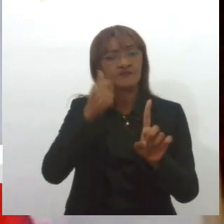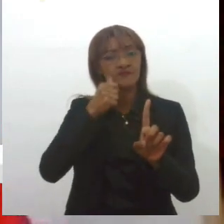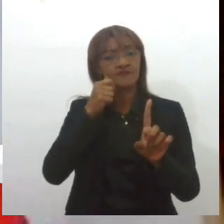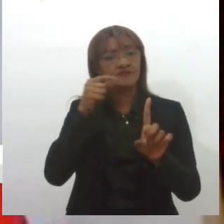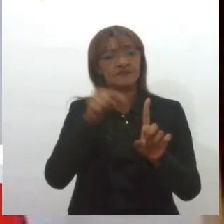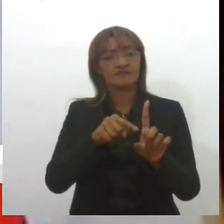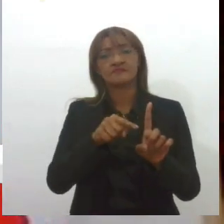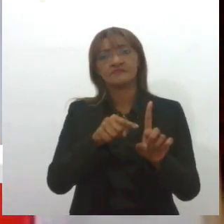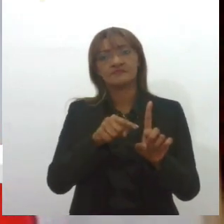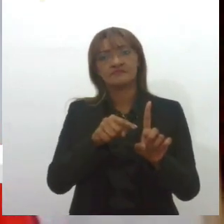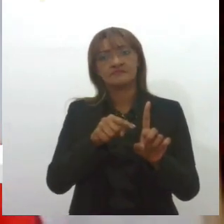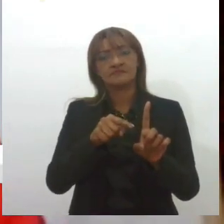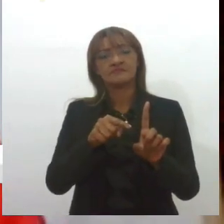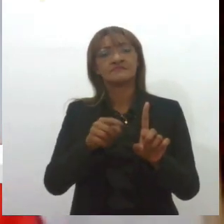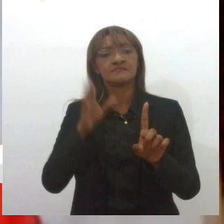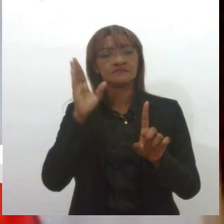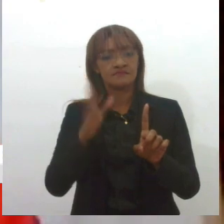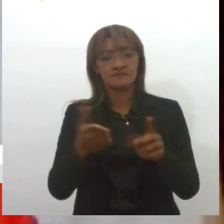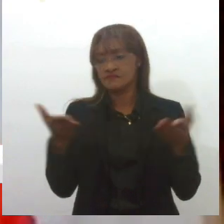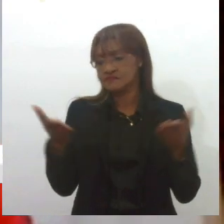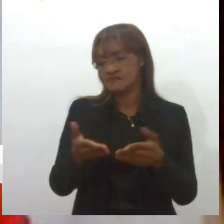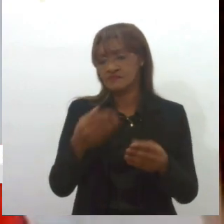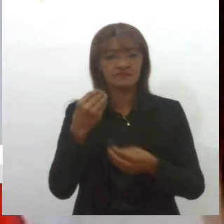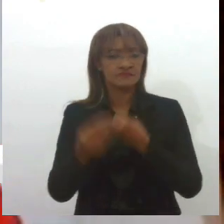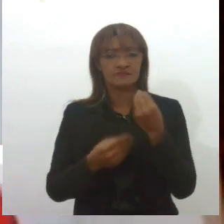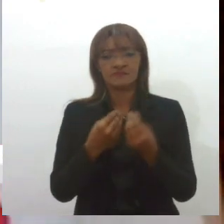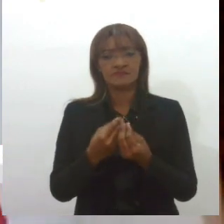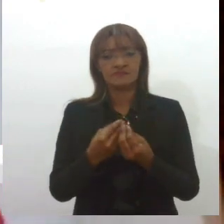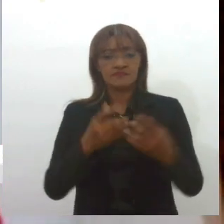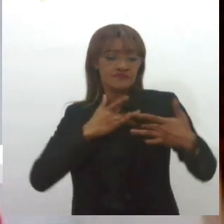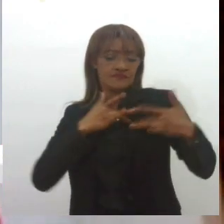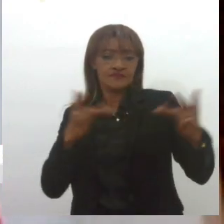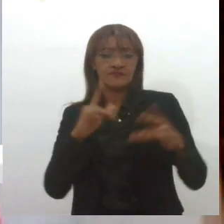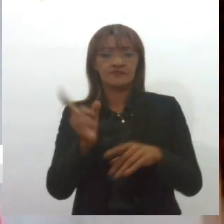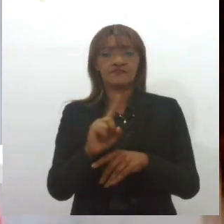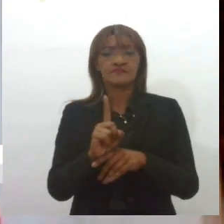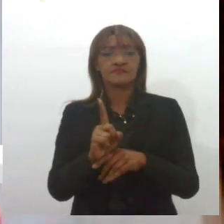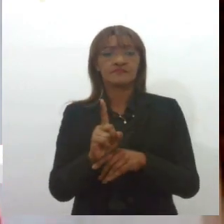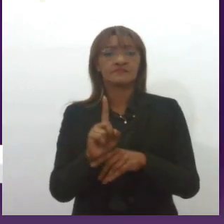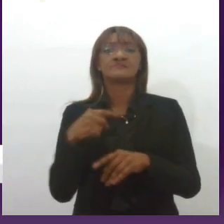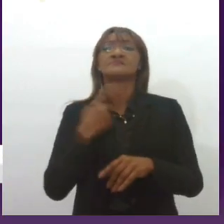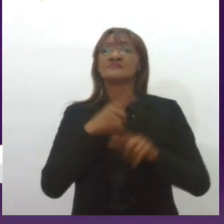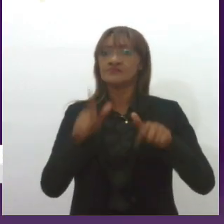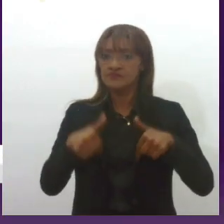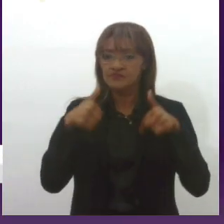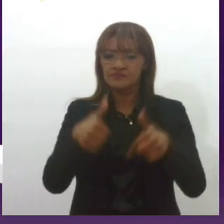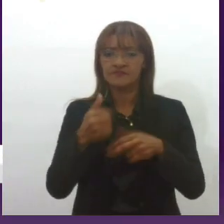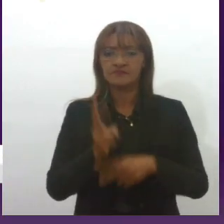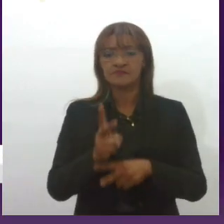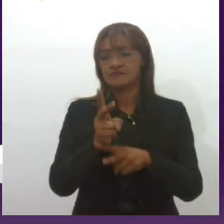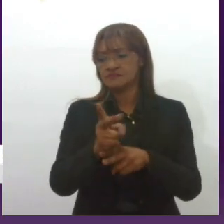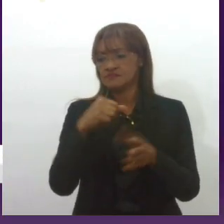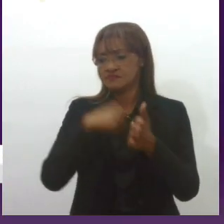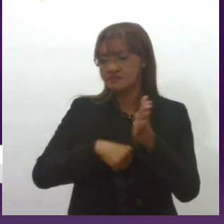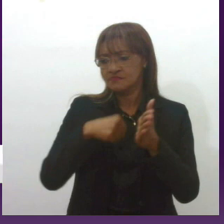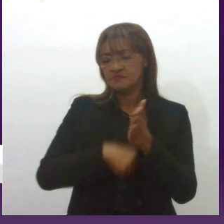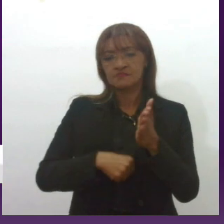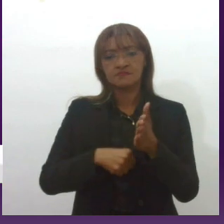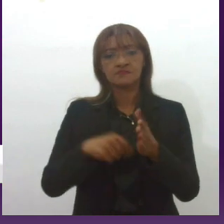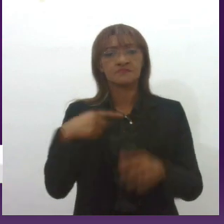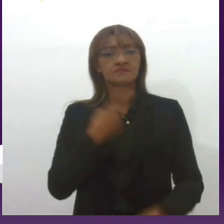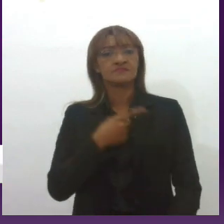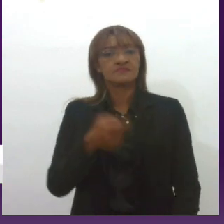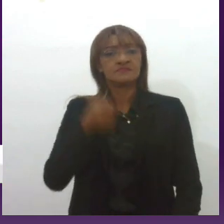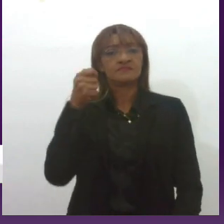foi cedido, gentil, nem voluntariamente, a gente sempre foi na luta, né Manuela? Isso mesmo. gente precisou sempre se impor, a gente